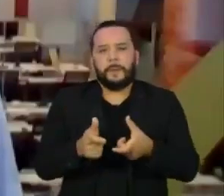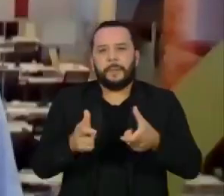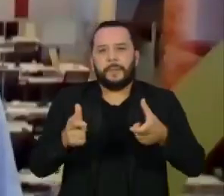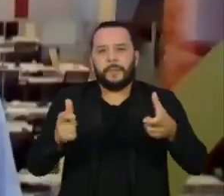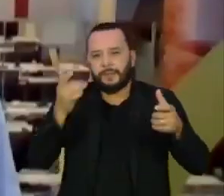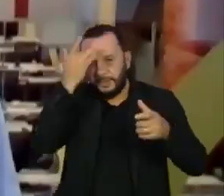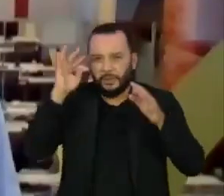digital. Obrigado.